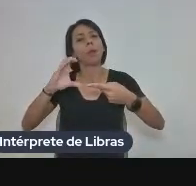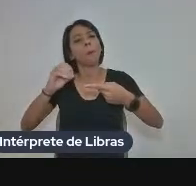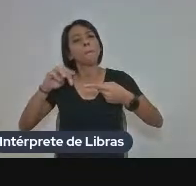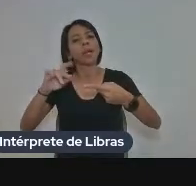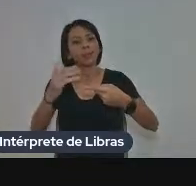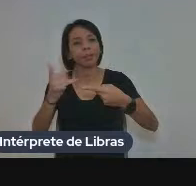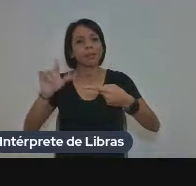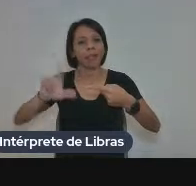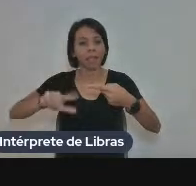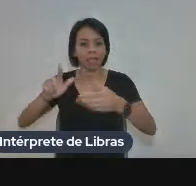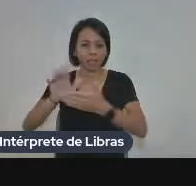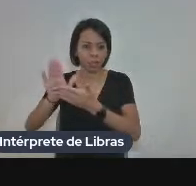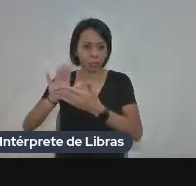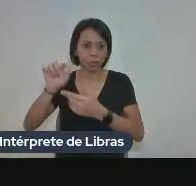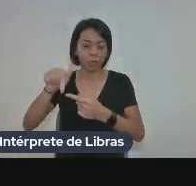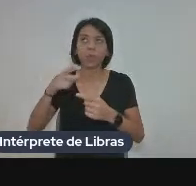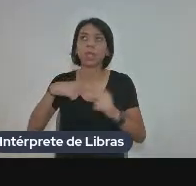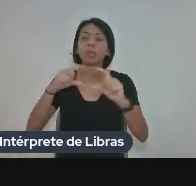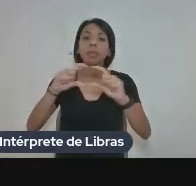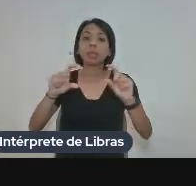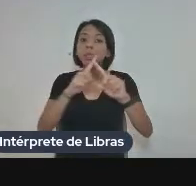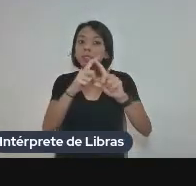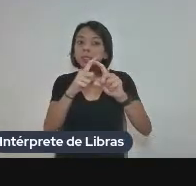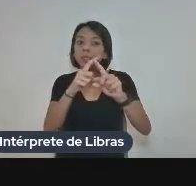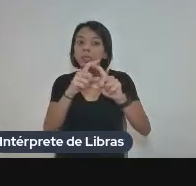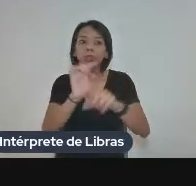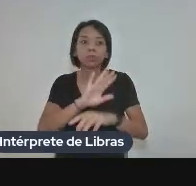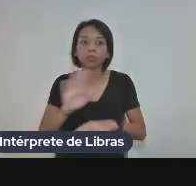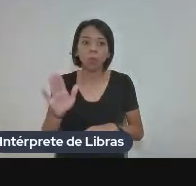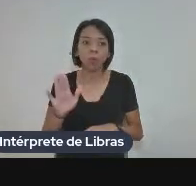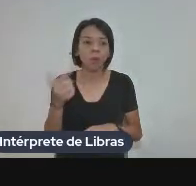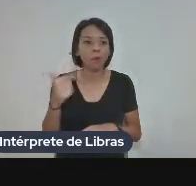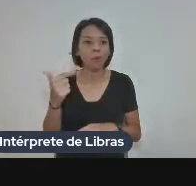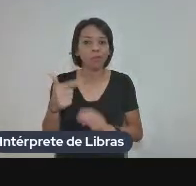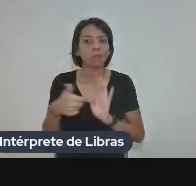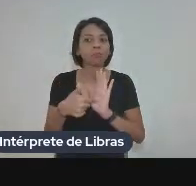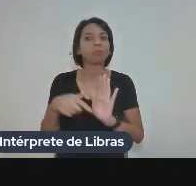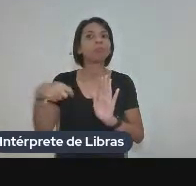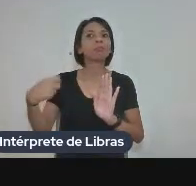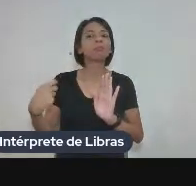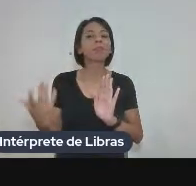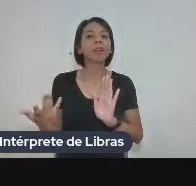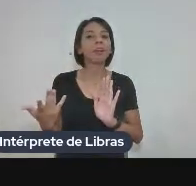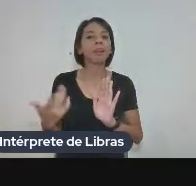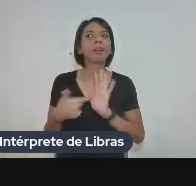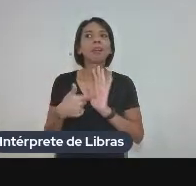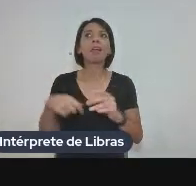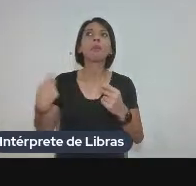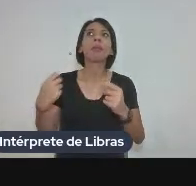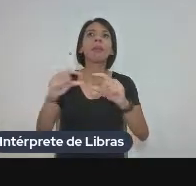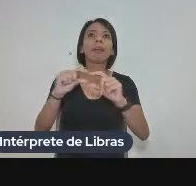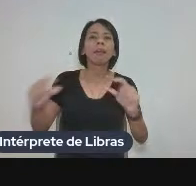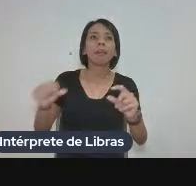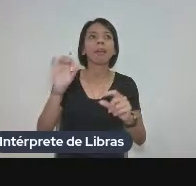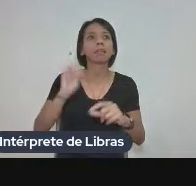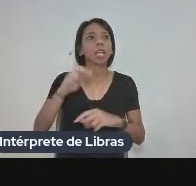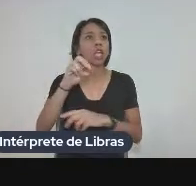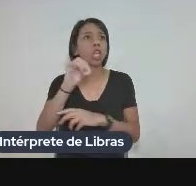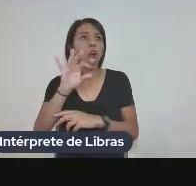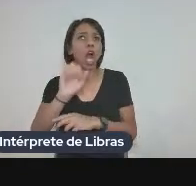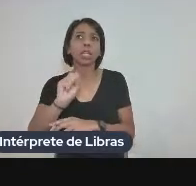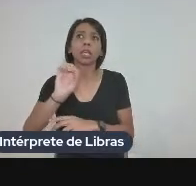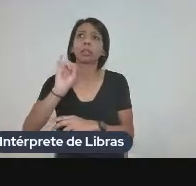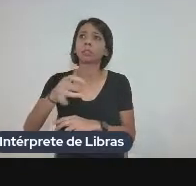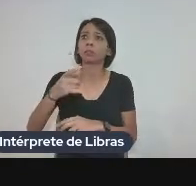essas notas aparecem com um asterisco apenas não tem a identificação da sigla se a nota do tradutor